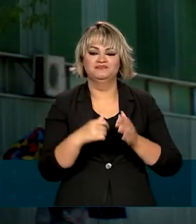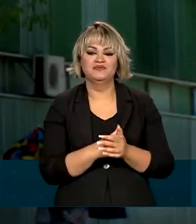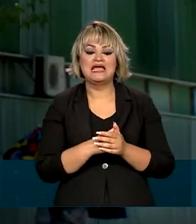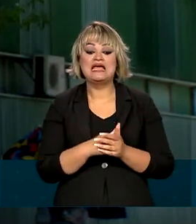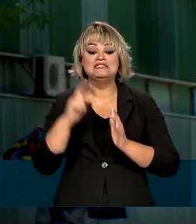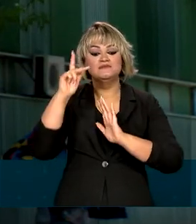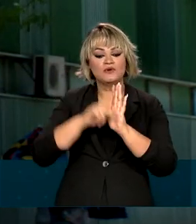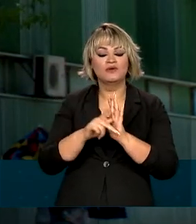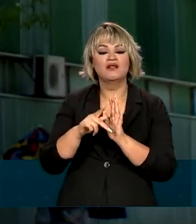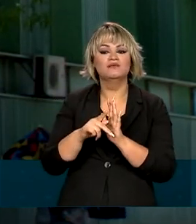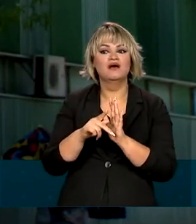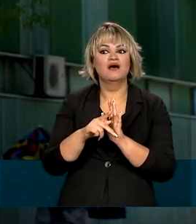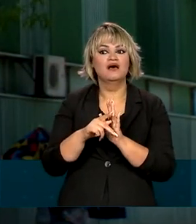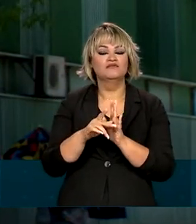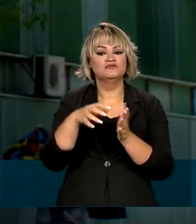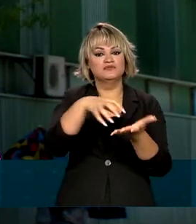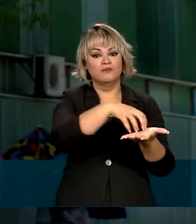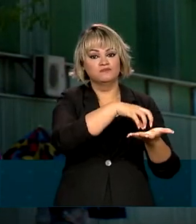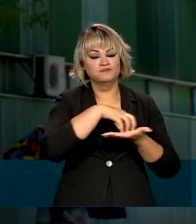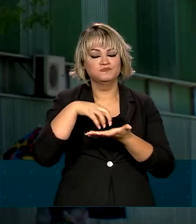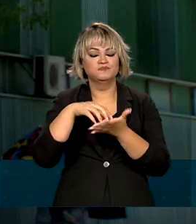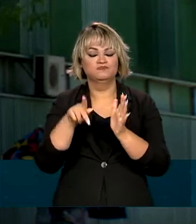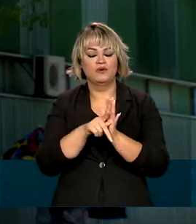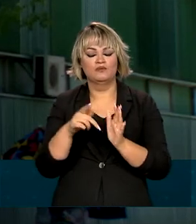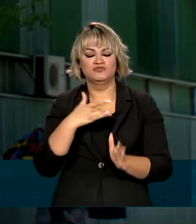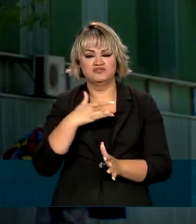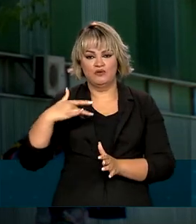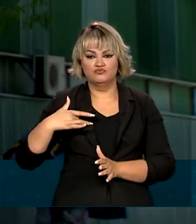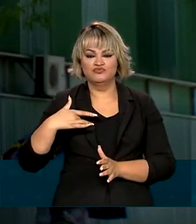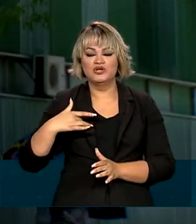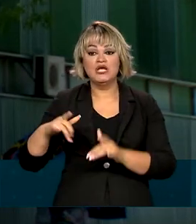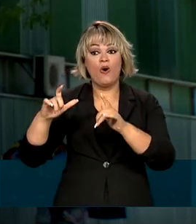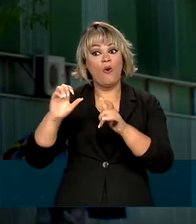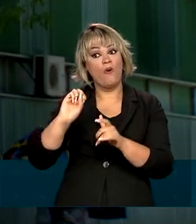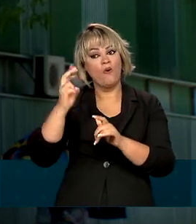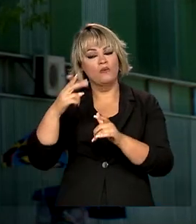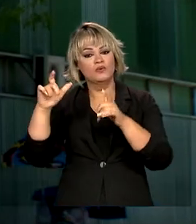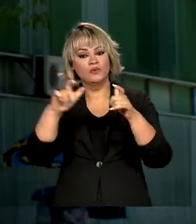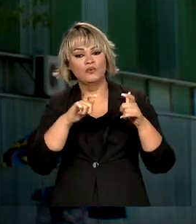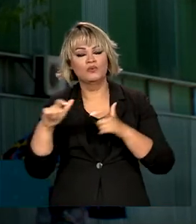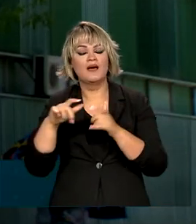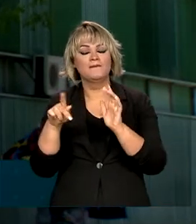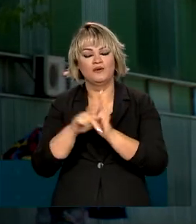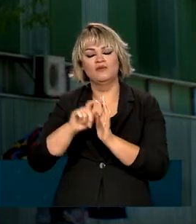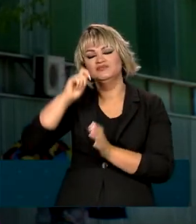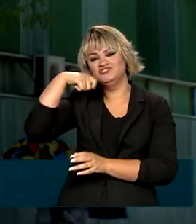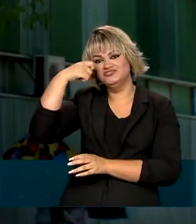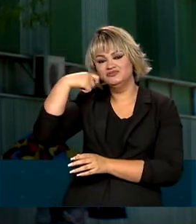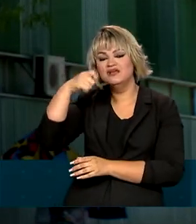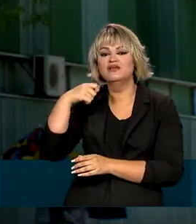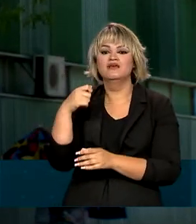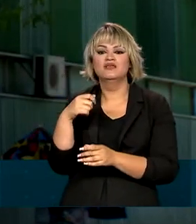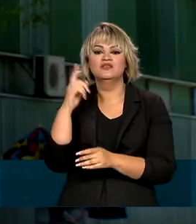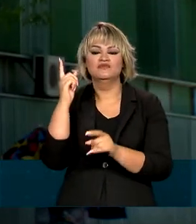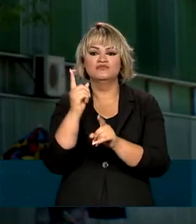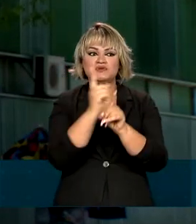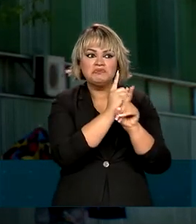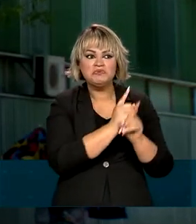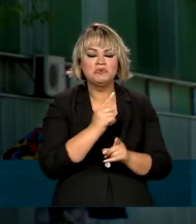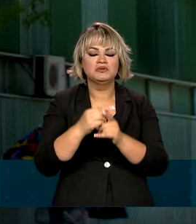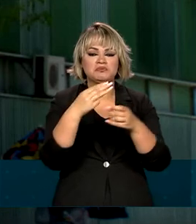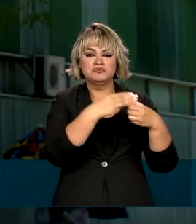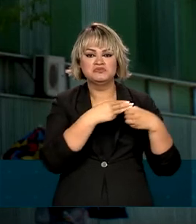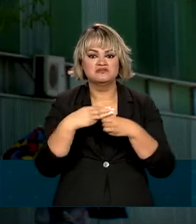programa é oferecido nos postos de saúde e em centros de especialidades odontológicas selecionados em diversos